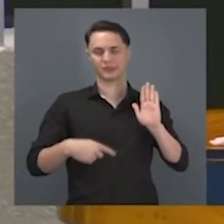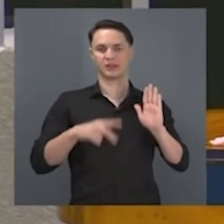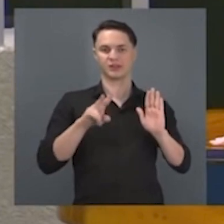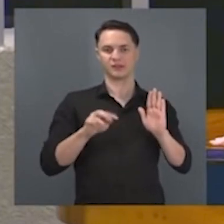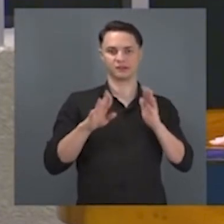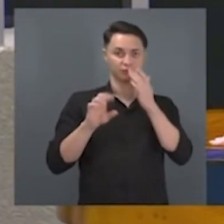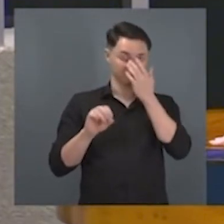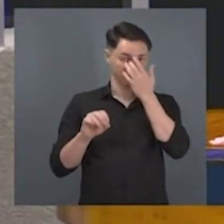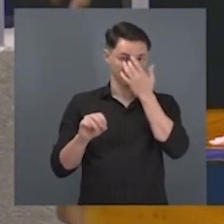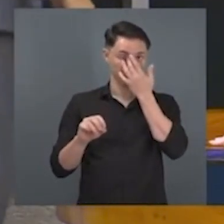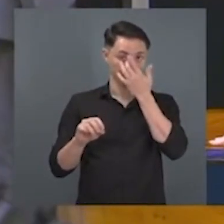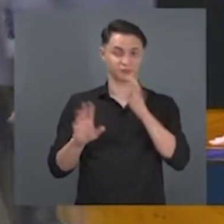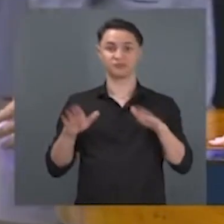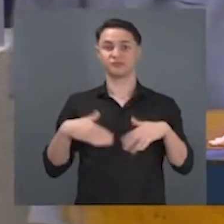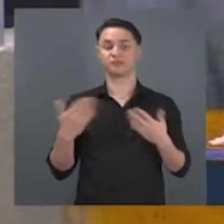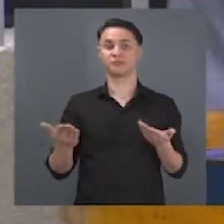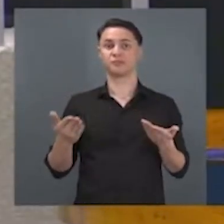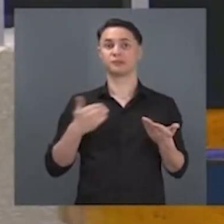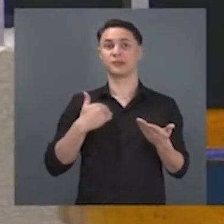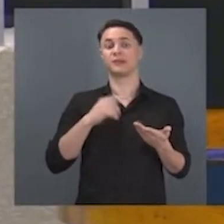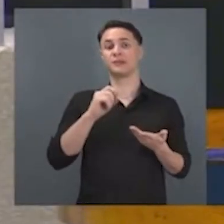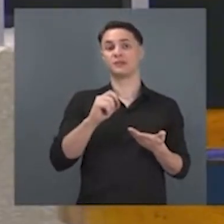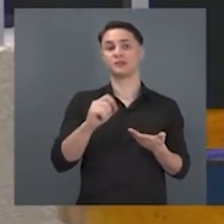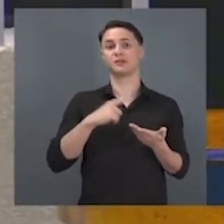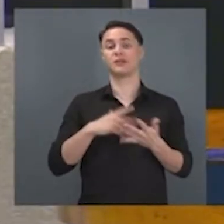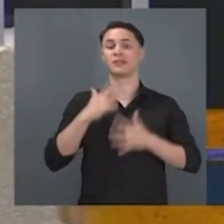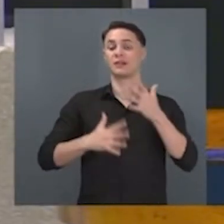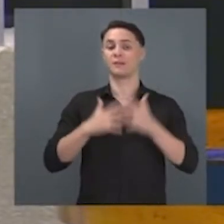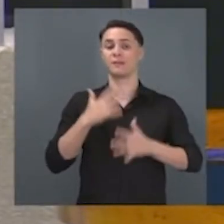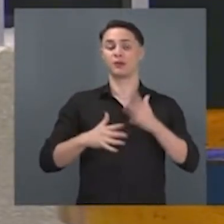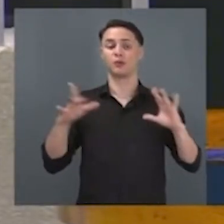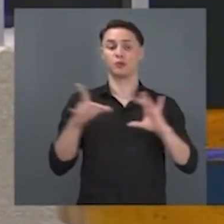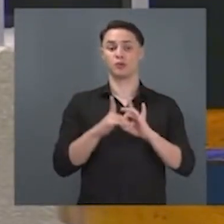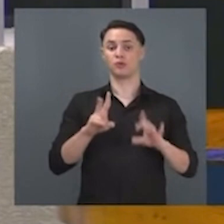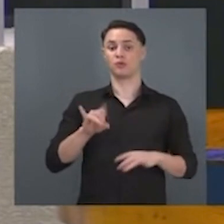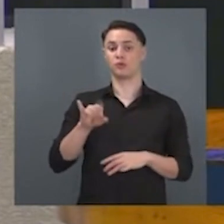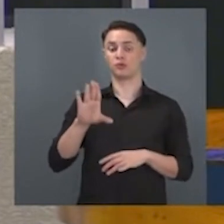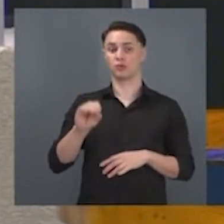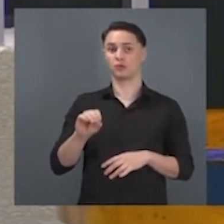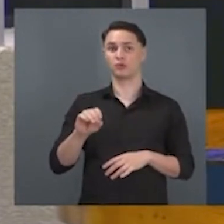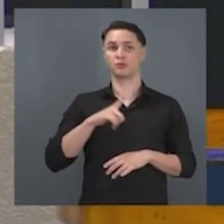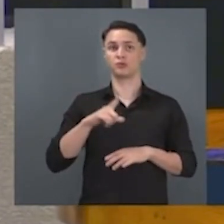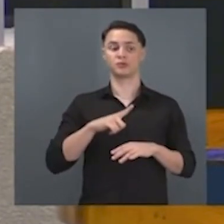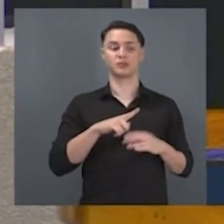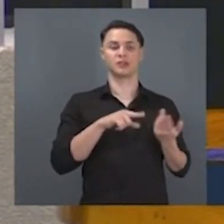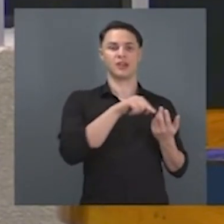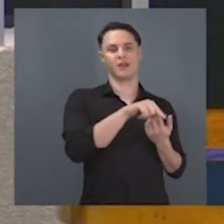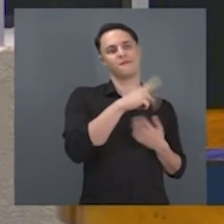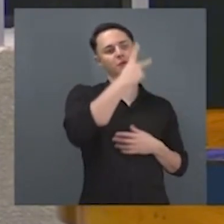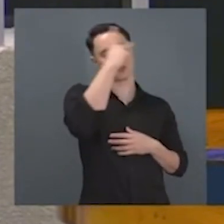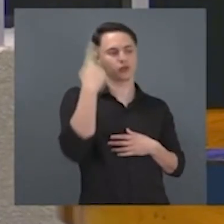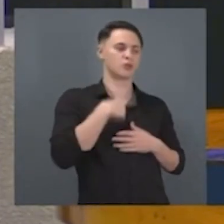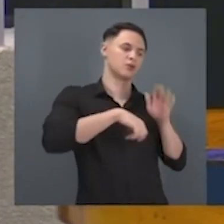na justificativa, que prejudica o vínculo dos criminosos com os seus familiares.